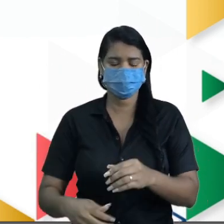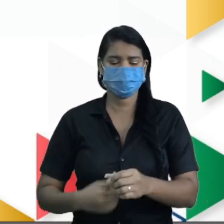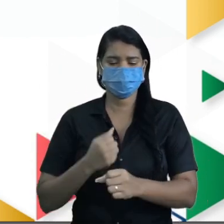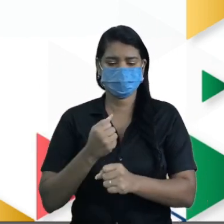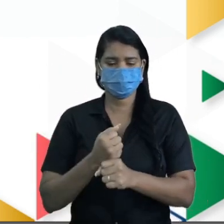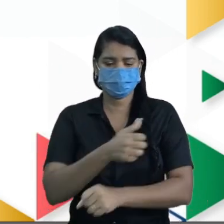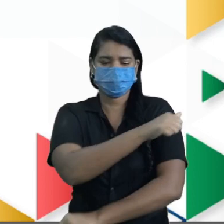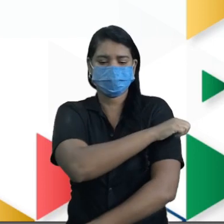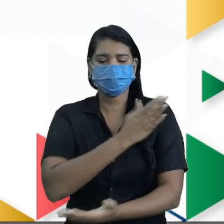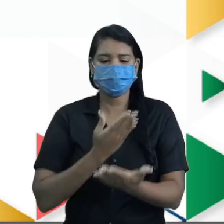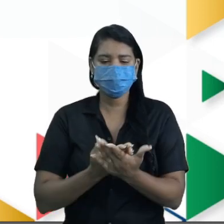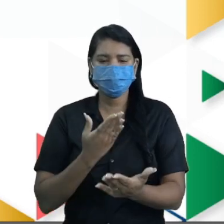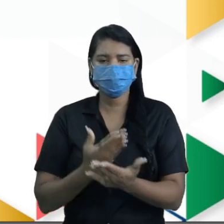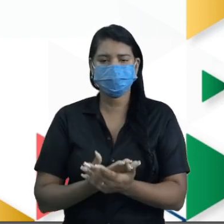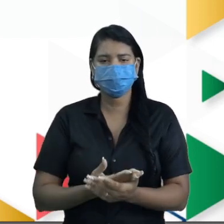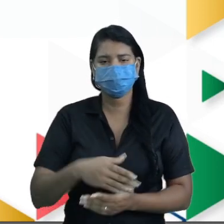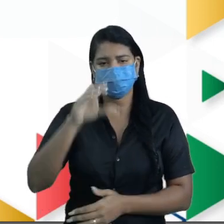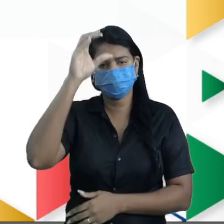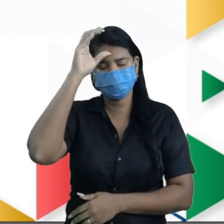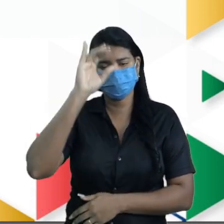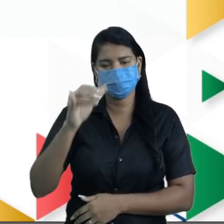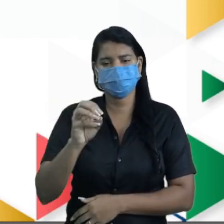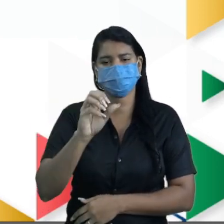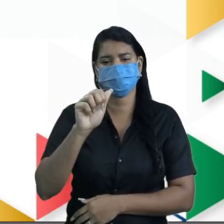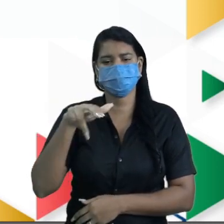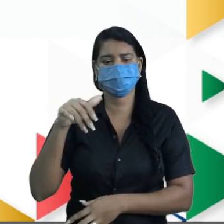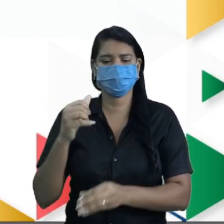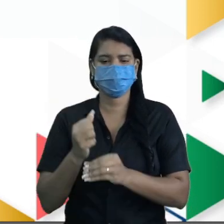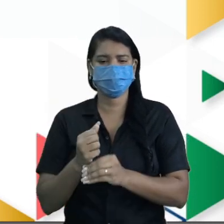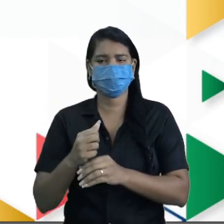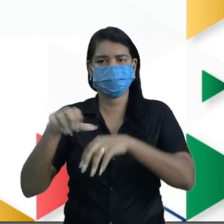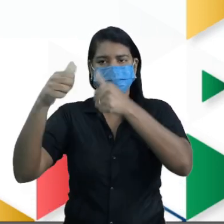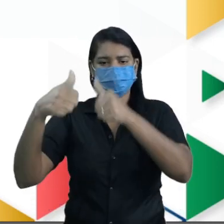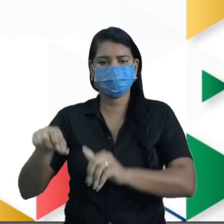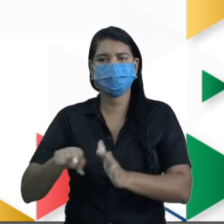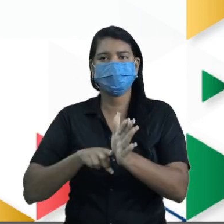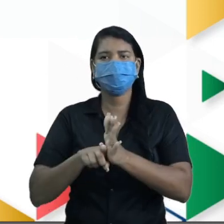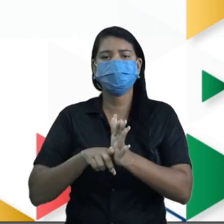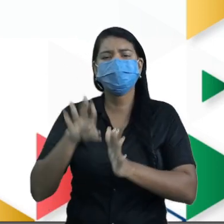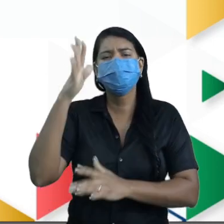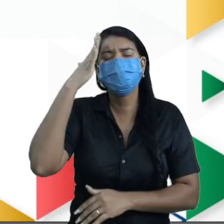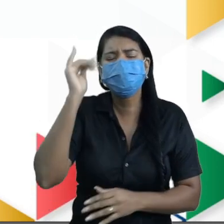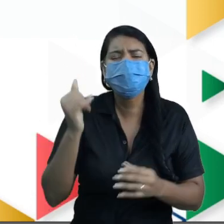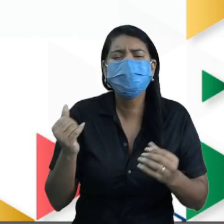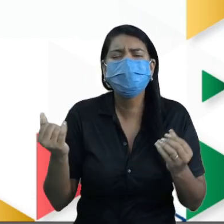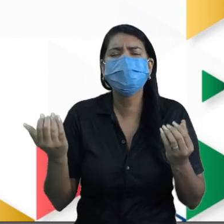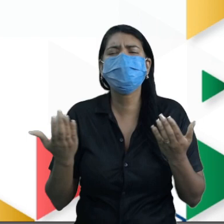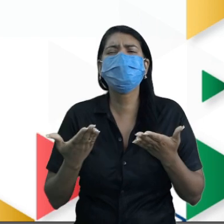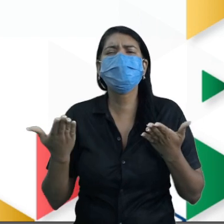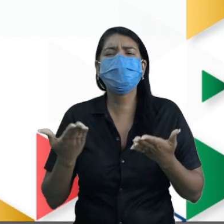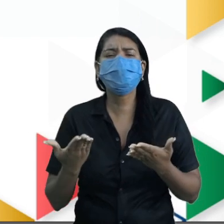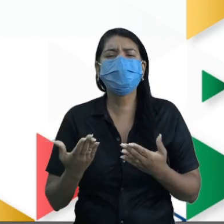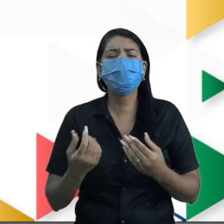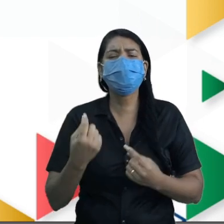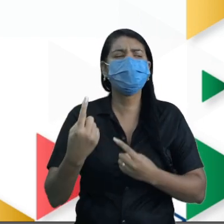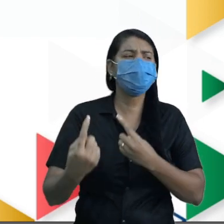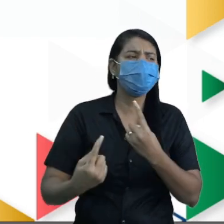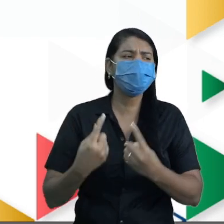os alunos da tia Joana fizeram uma pesquisa na sala de aula para saber onde cada